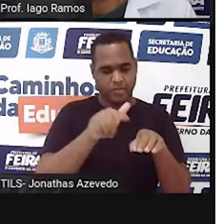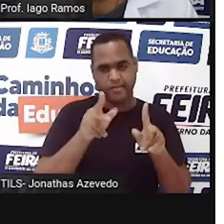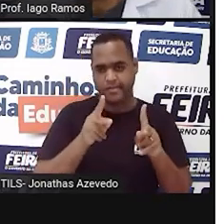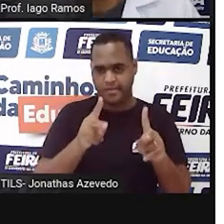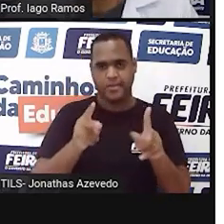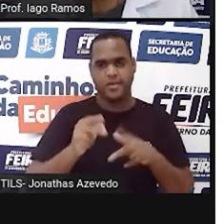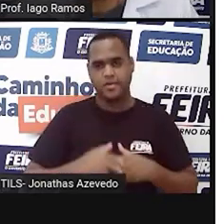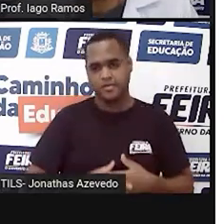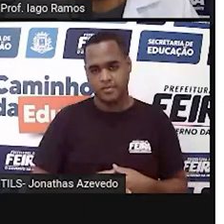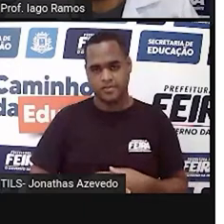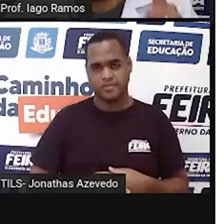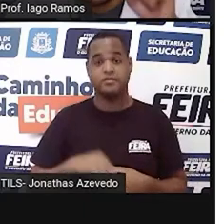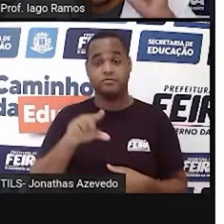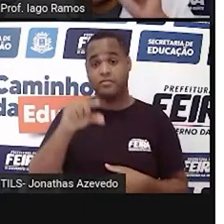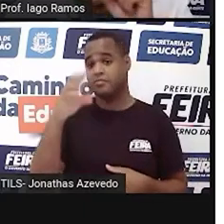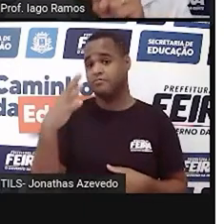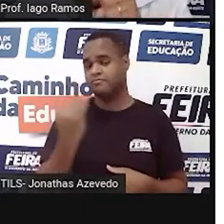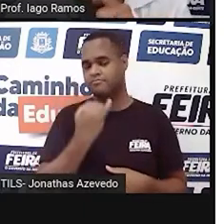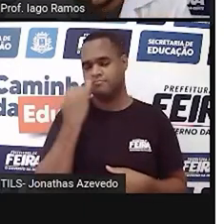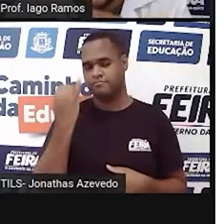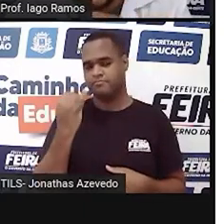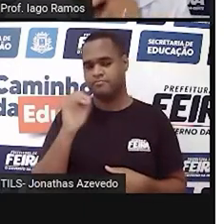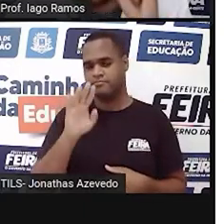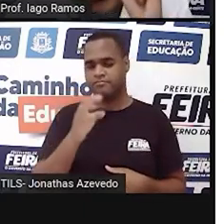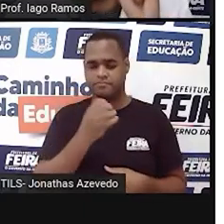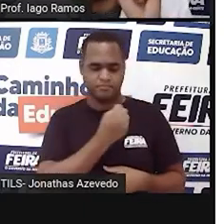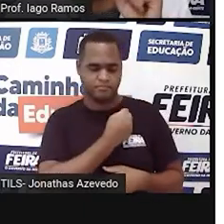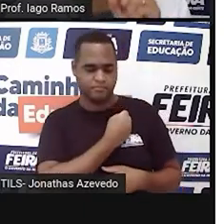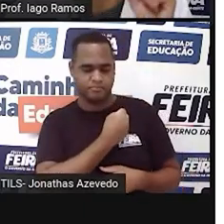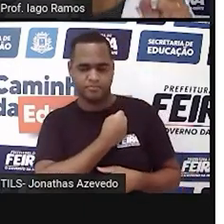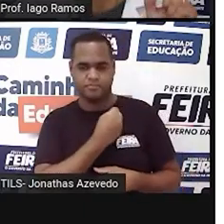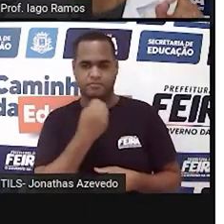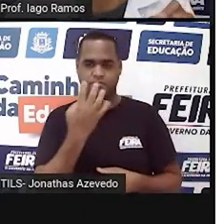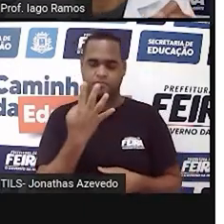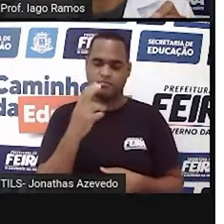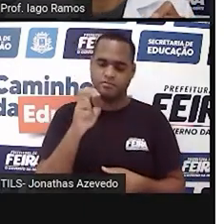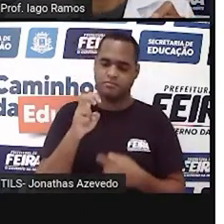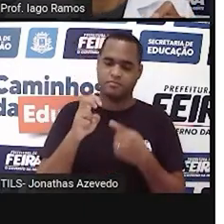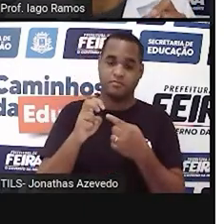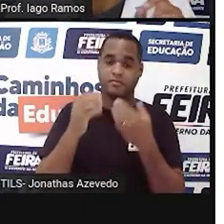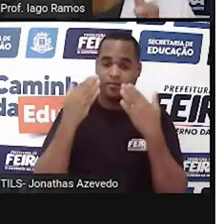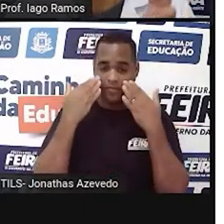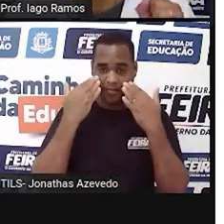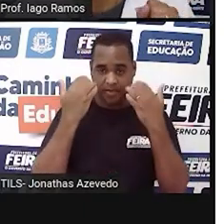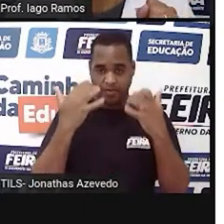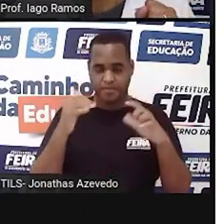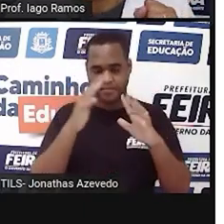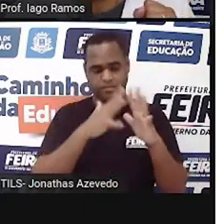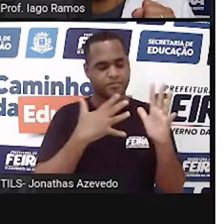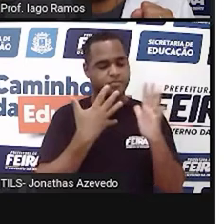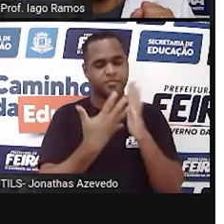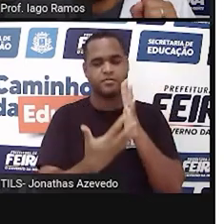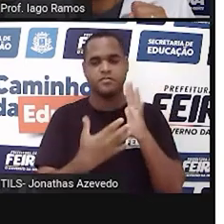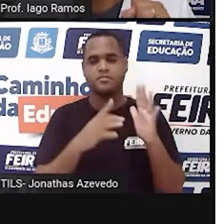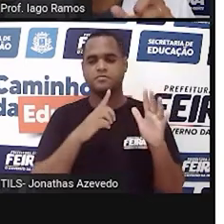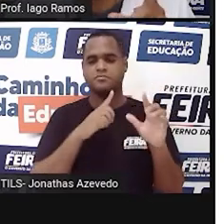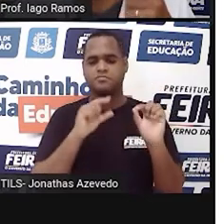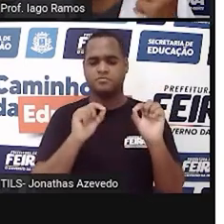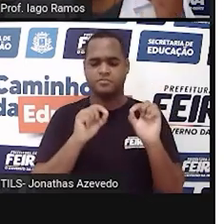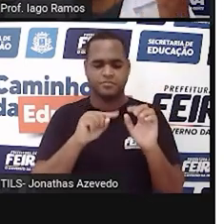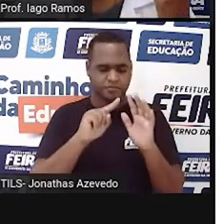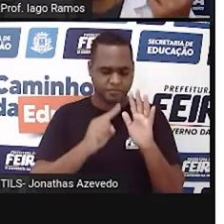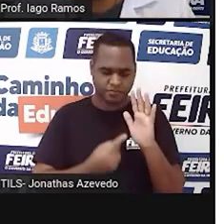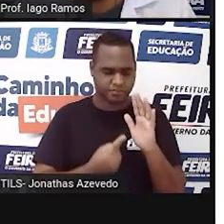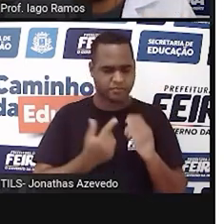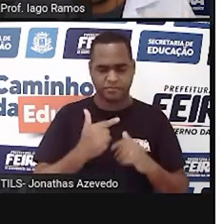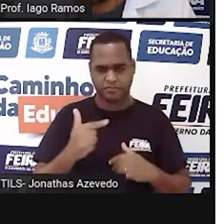Tá bom? Só um detalhe importante é que o 45 aparece na tabela sem vírgula. Mas pra